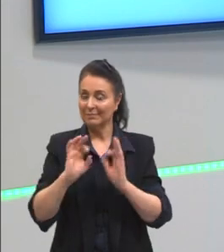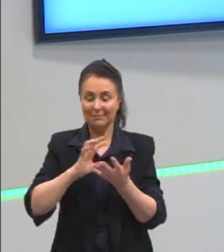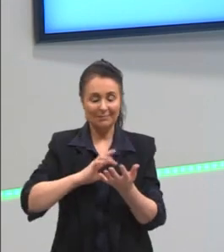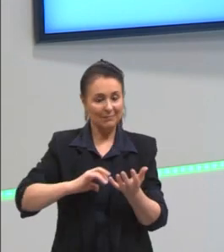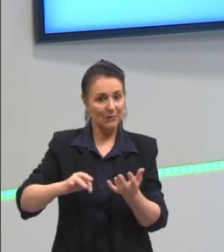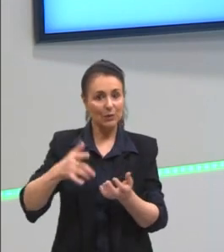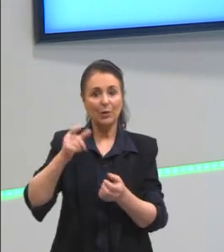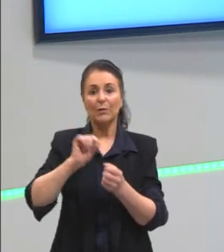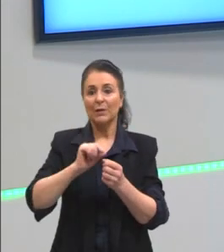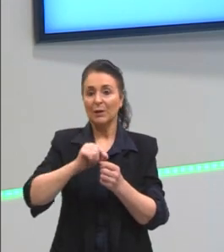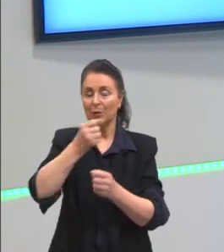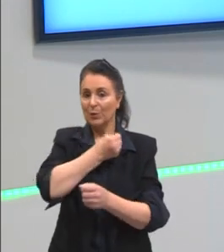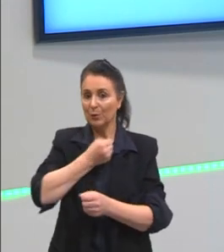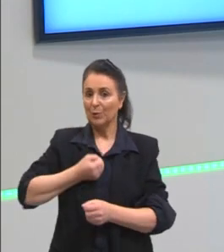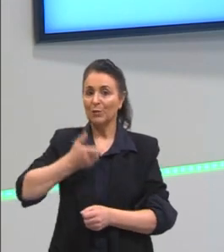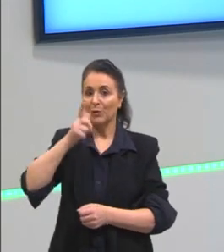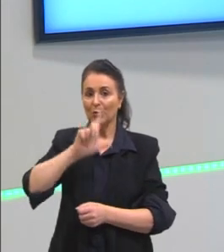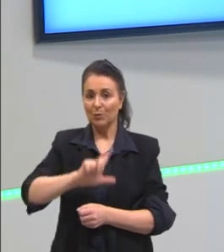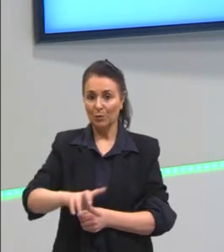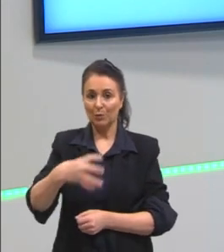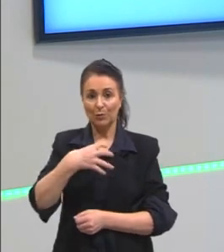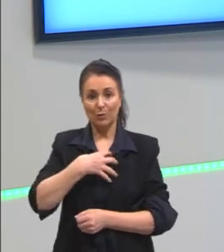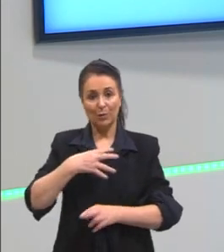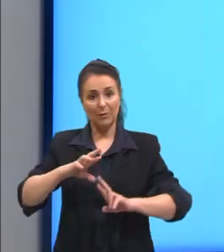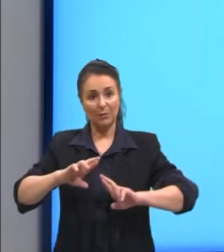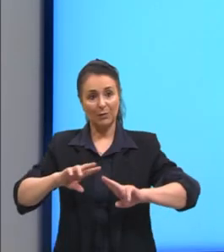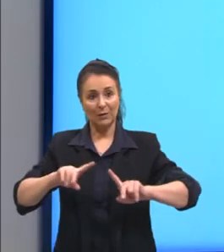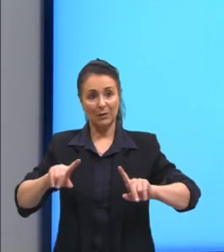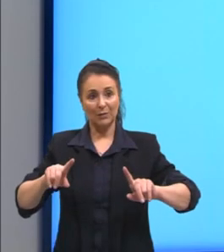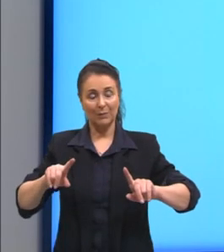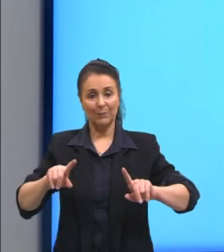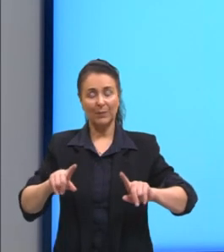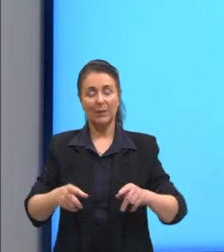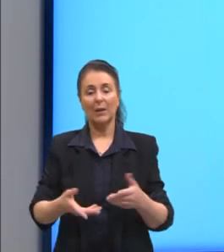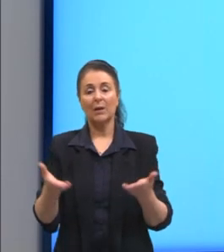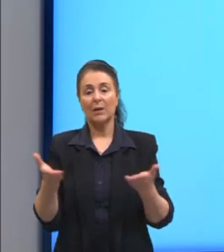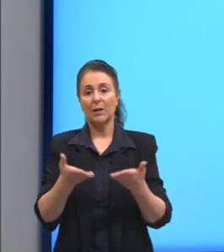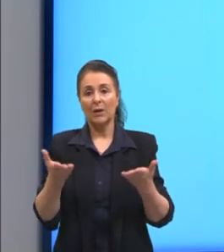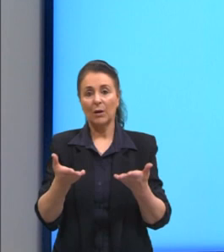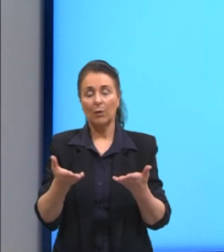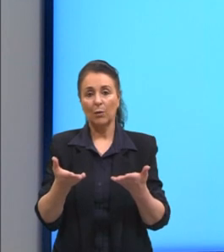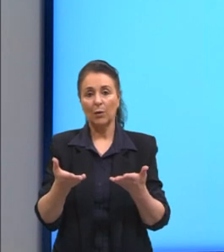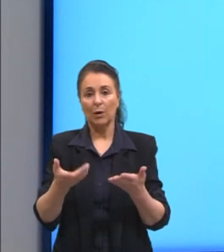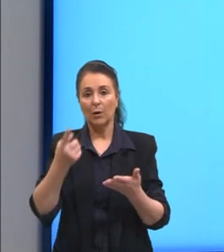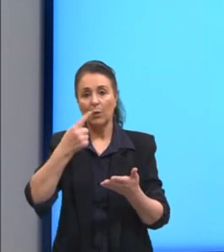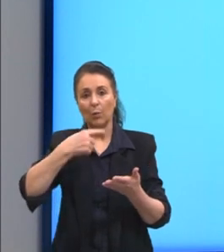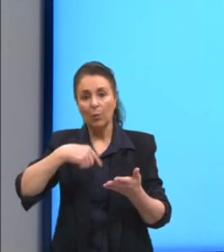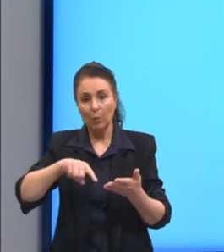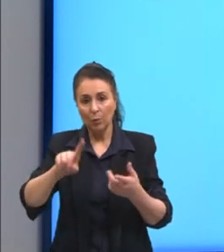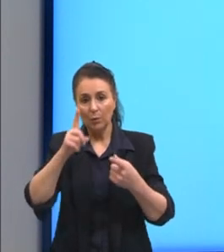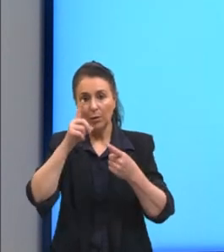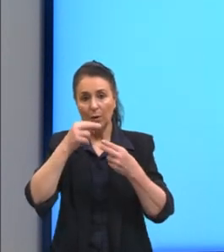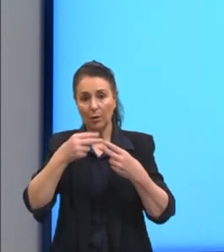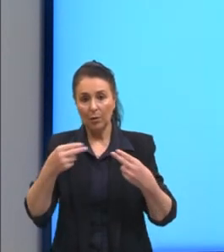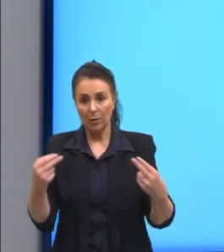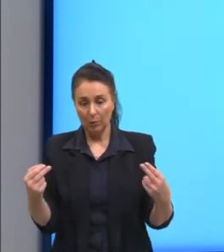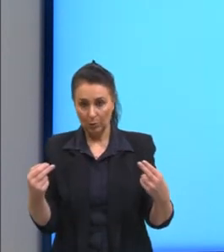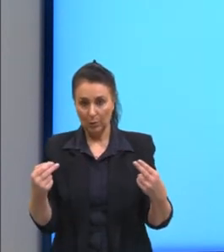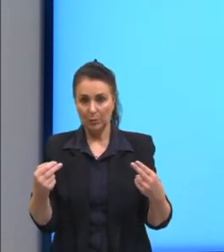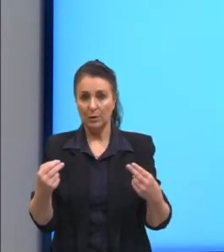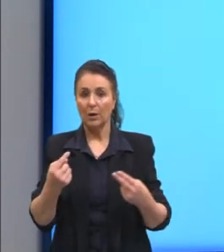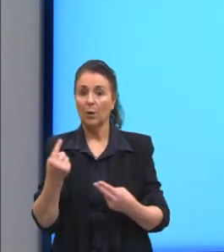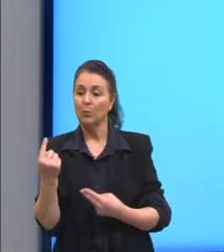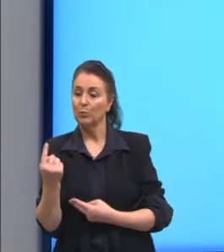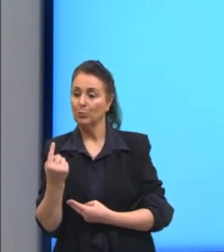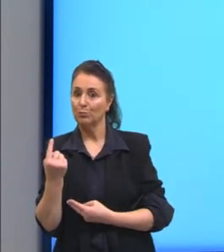reescrever o número, certo? Aqui nós vamos trabalhar nessa próxima questão um pouco das unidades